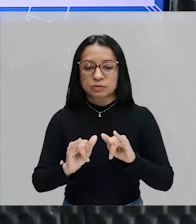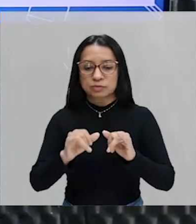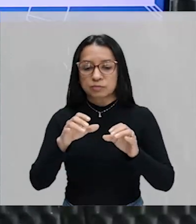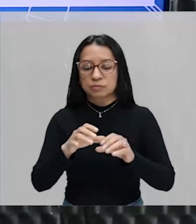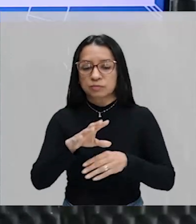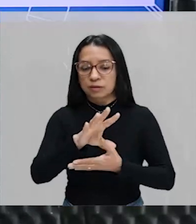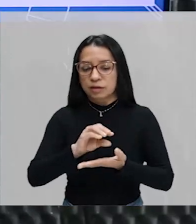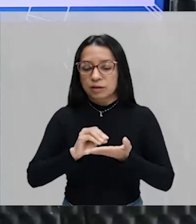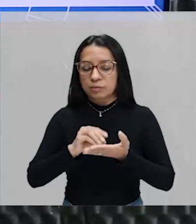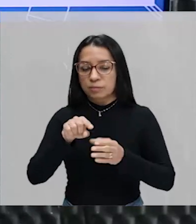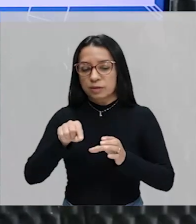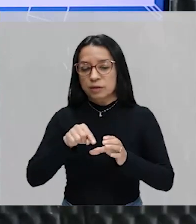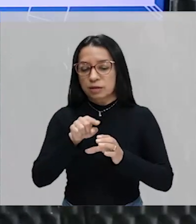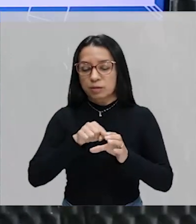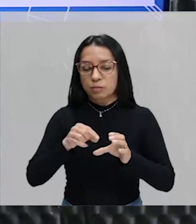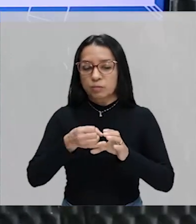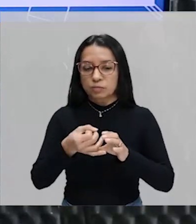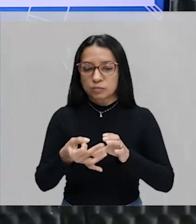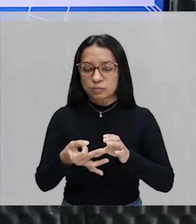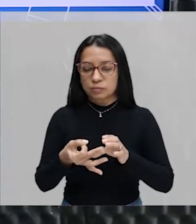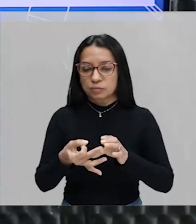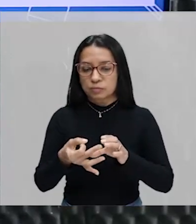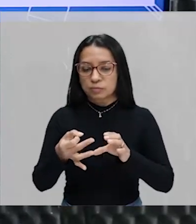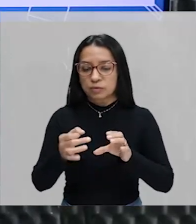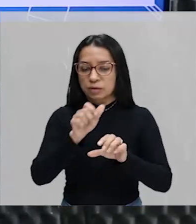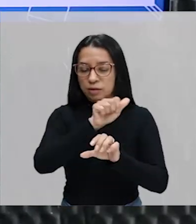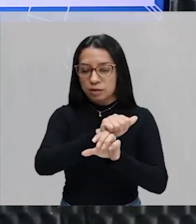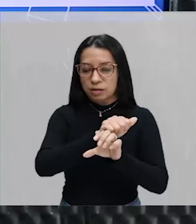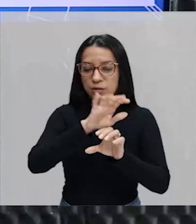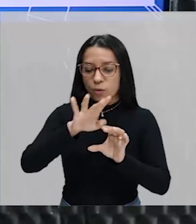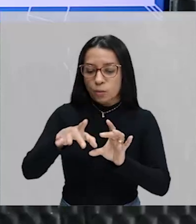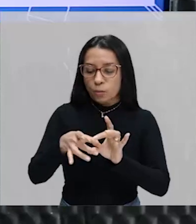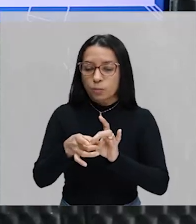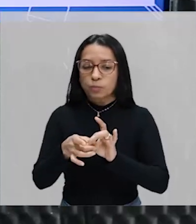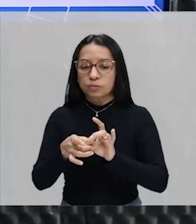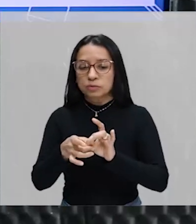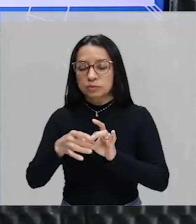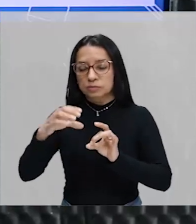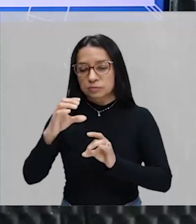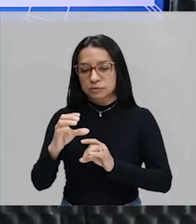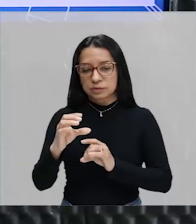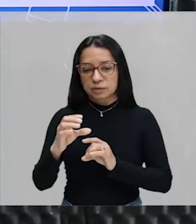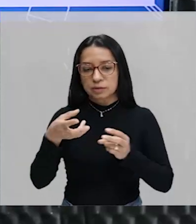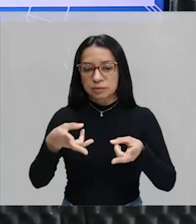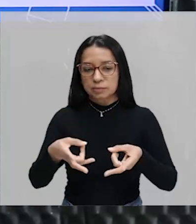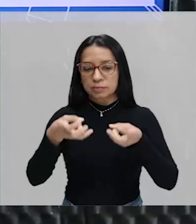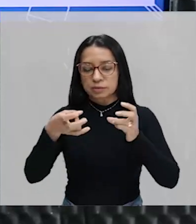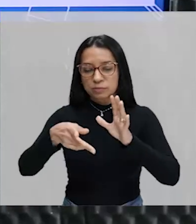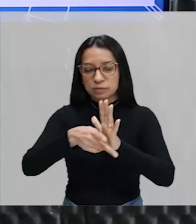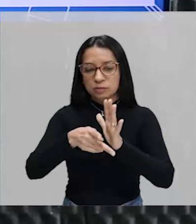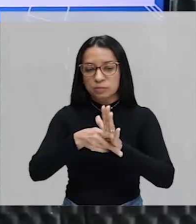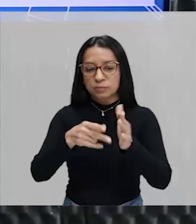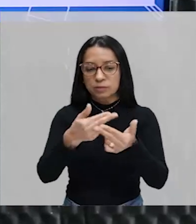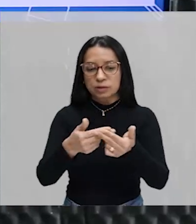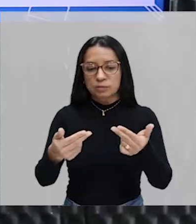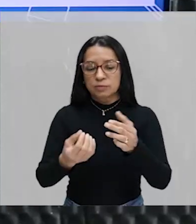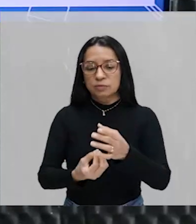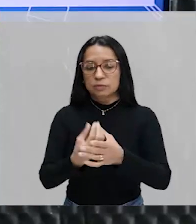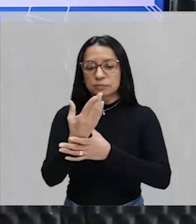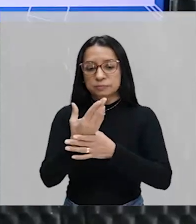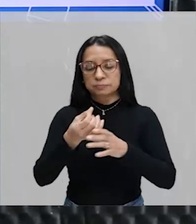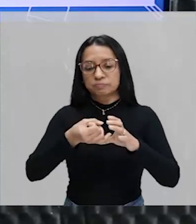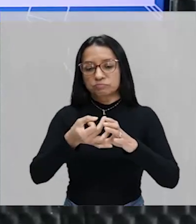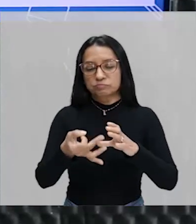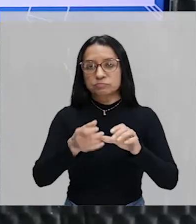conjunto A e unir com esse C. E perceba, né, que é o próprio elemento que aparece também lá no